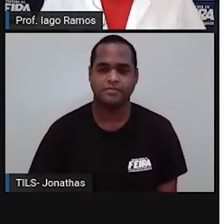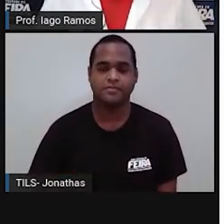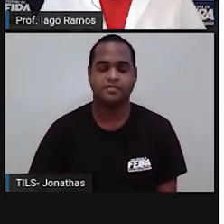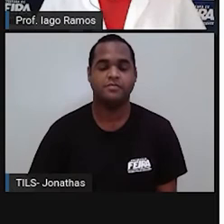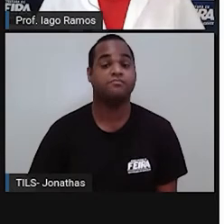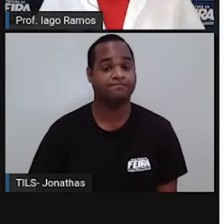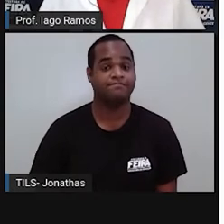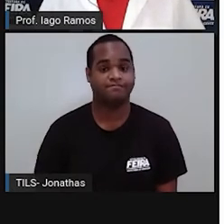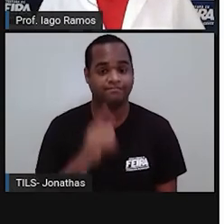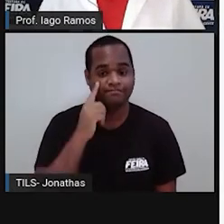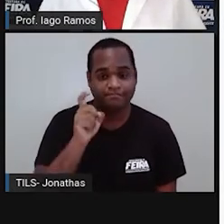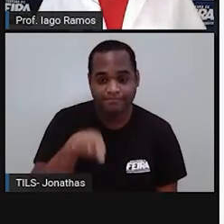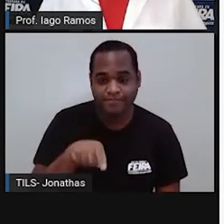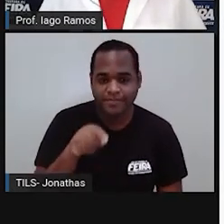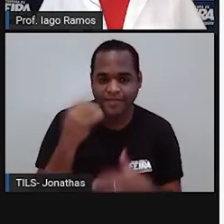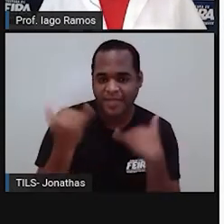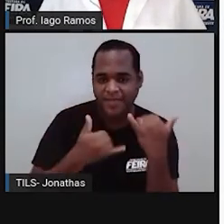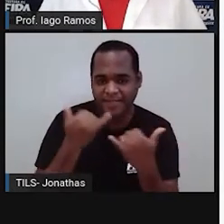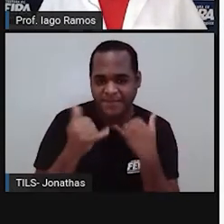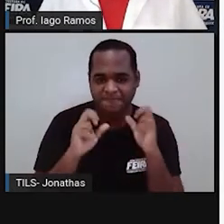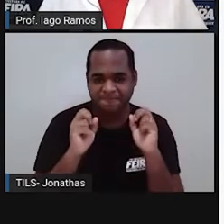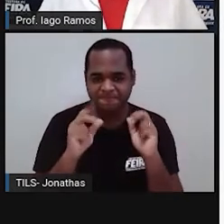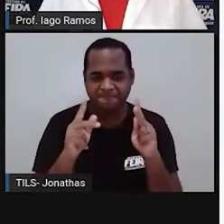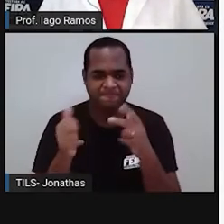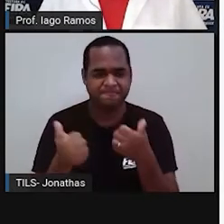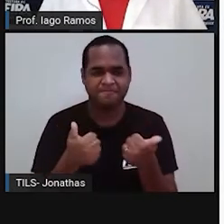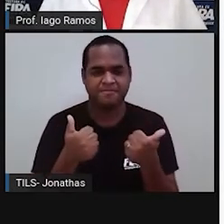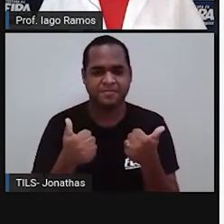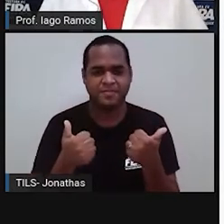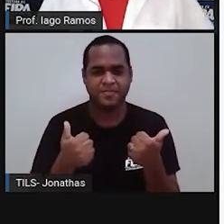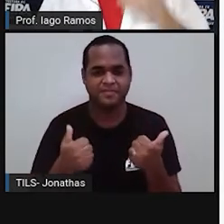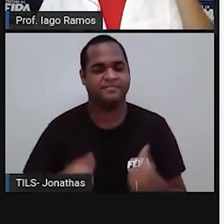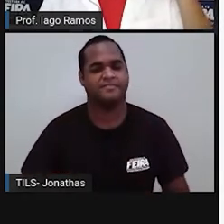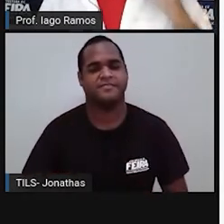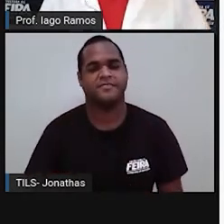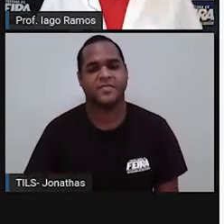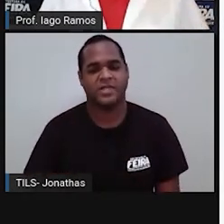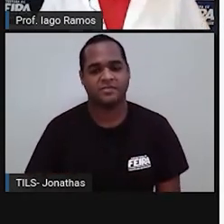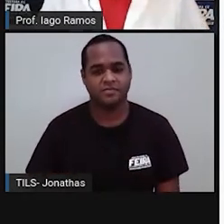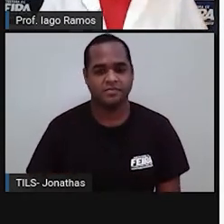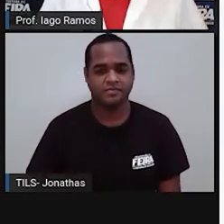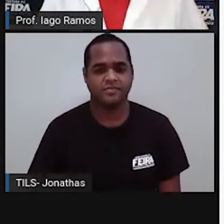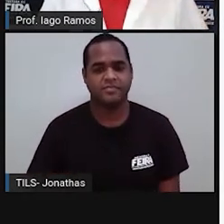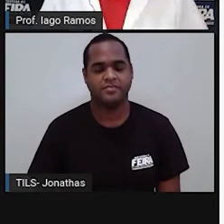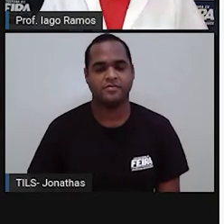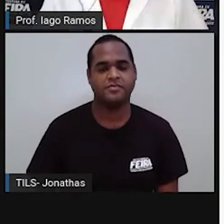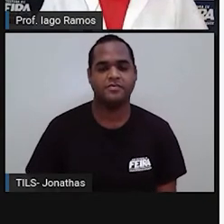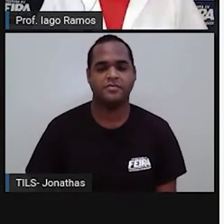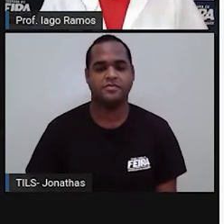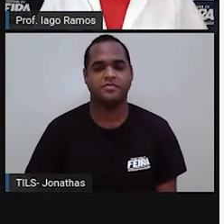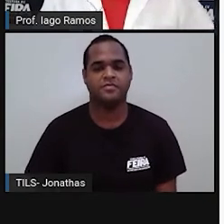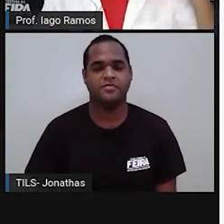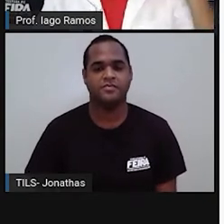clicar aqui, vai aparecer o jogo. Olha só. Prontinho. Abriu essa tela aqui, vai pedir o seu nome, né?